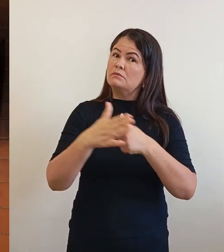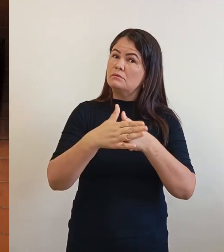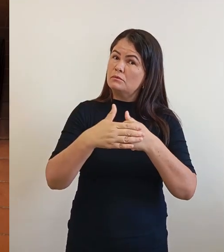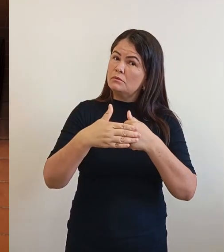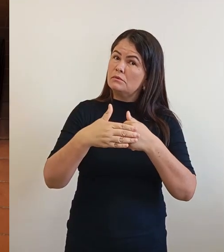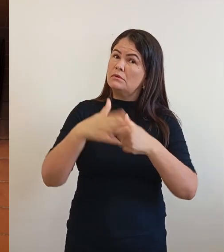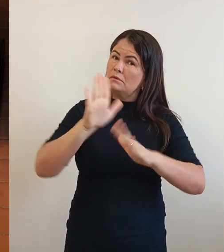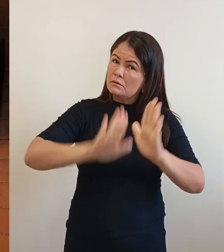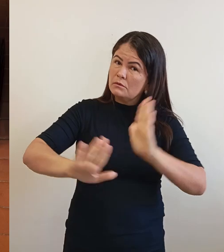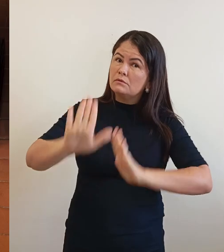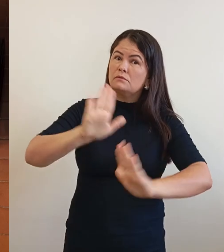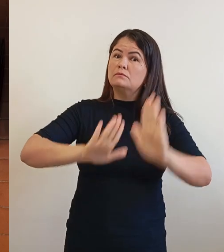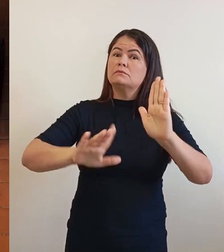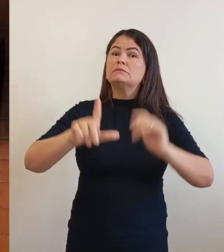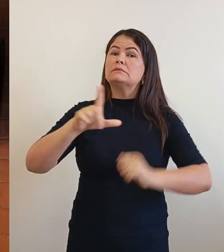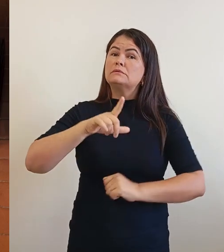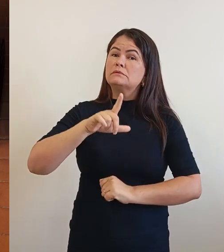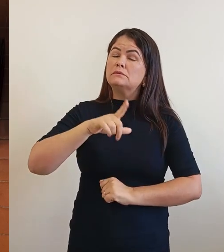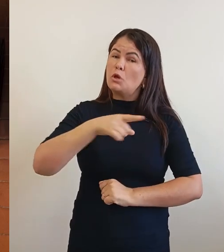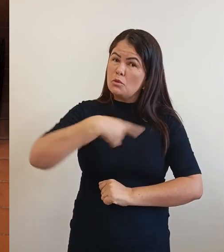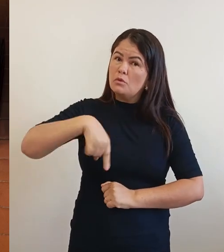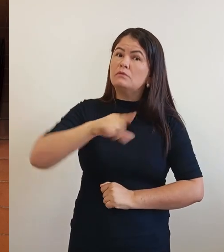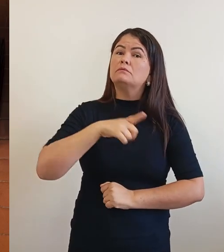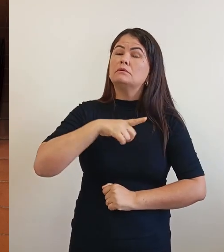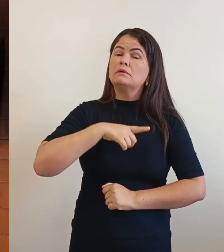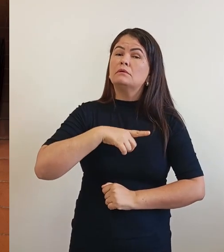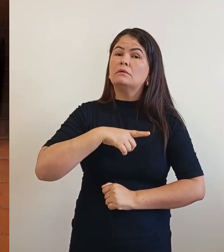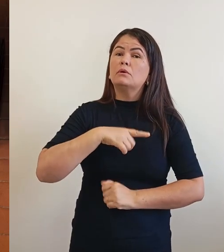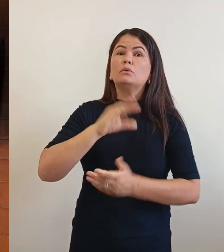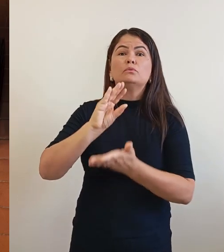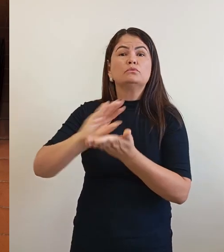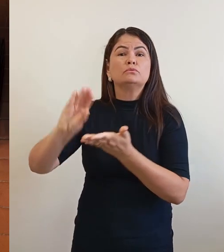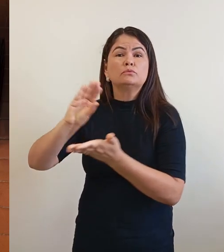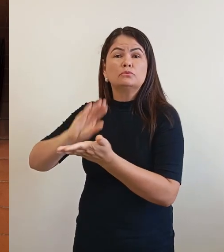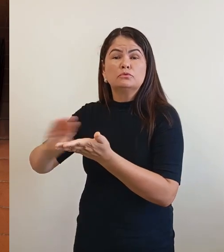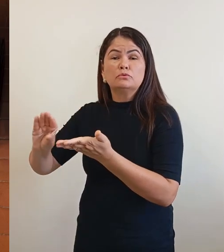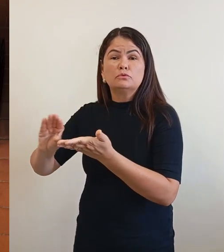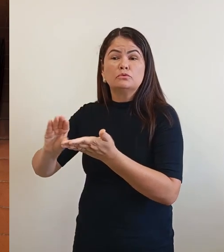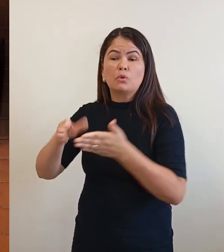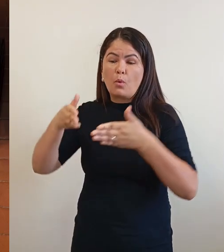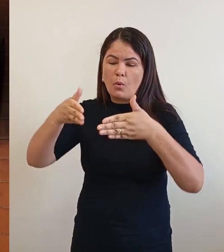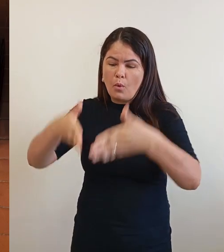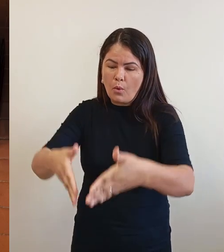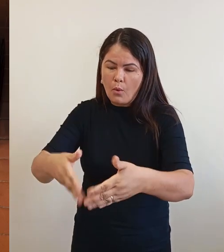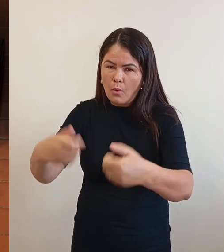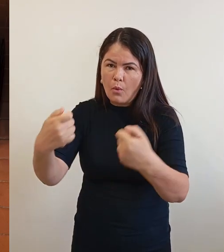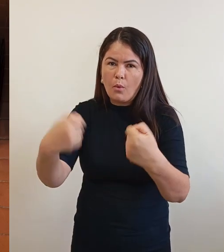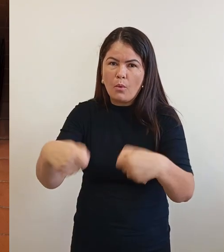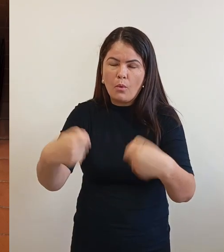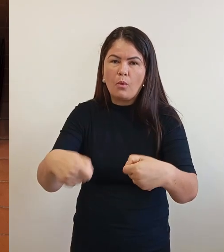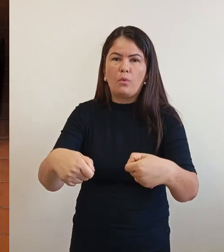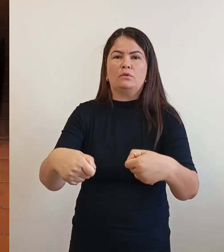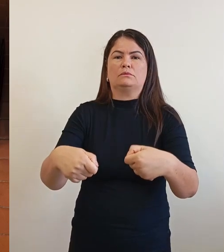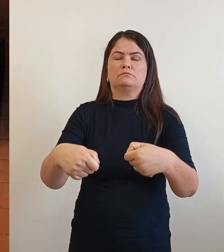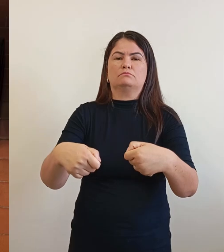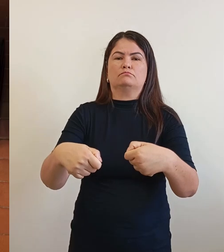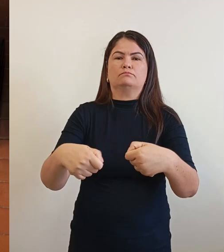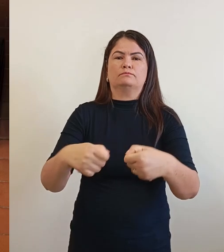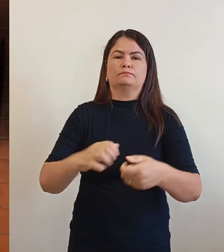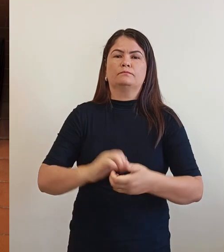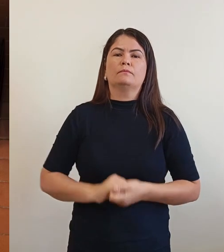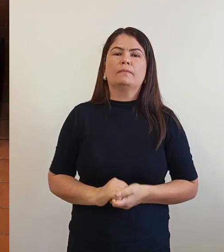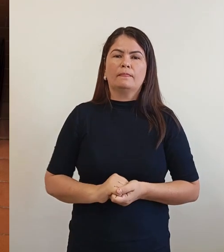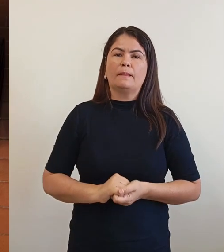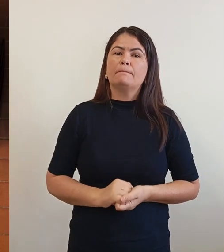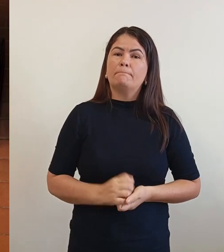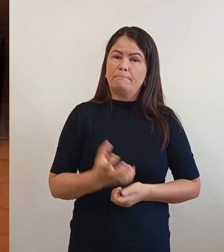e aplicar o dinheiro aonde precisa de ser aplicado. E a gente querendo abrir as estradas levantando,